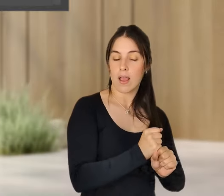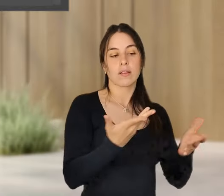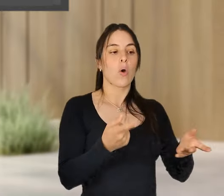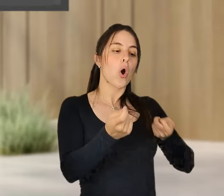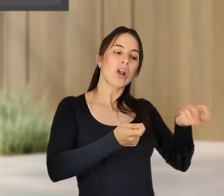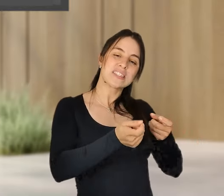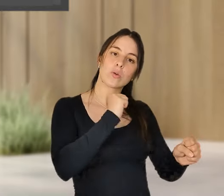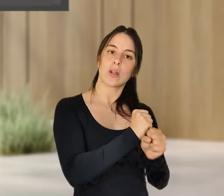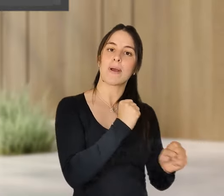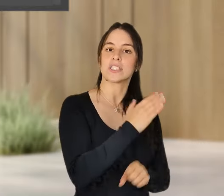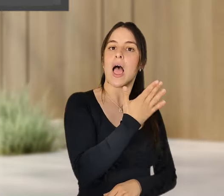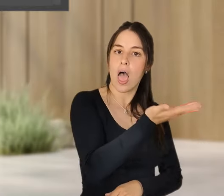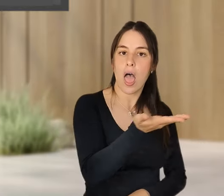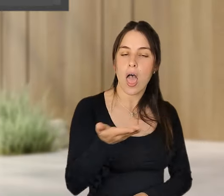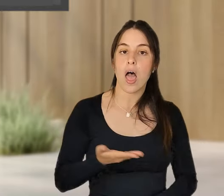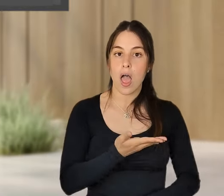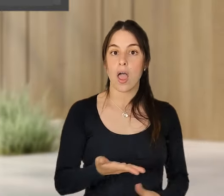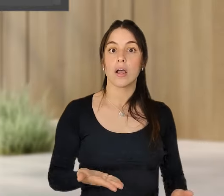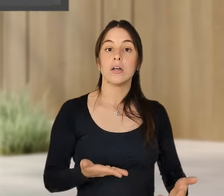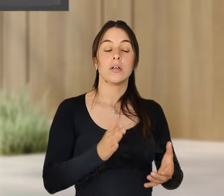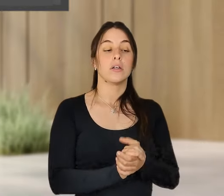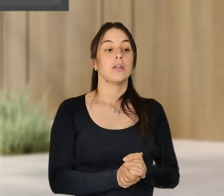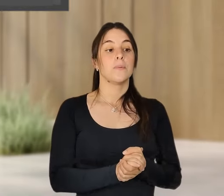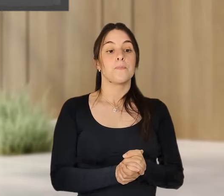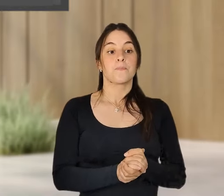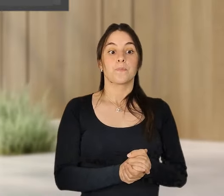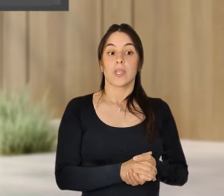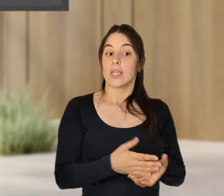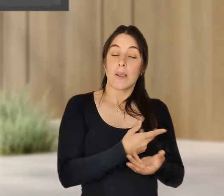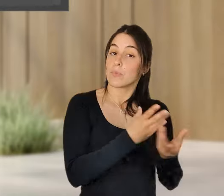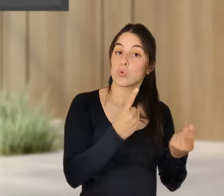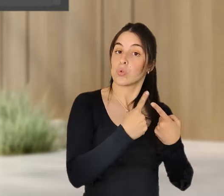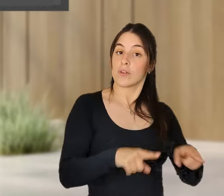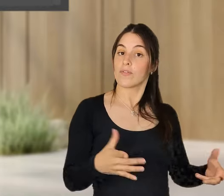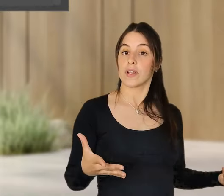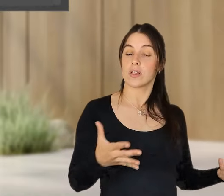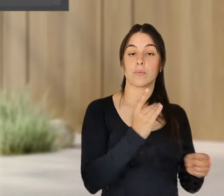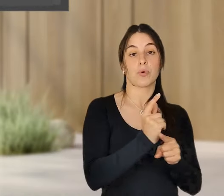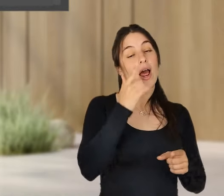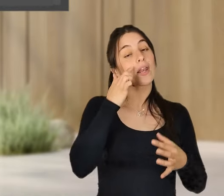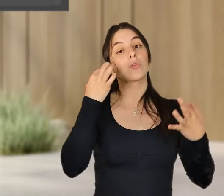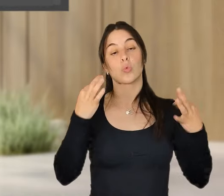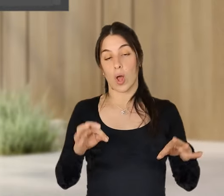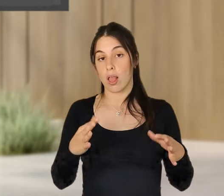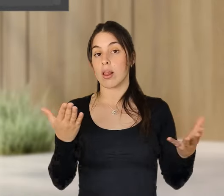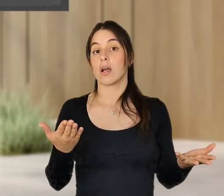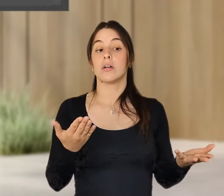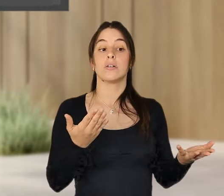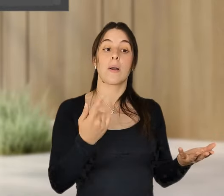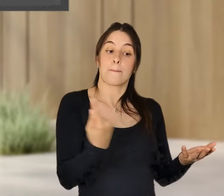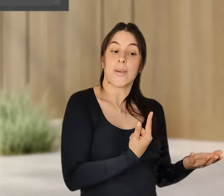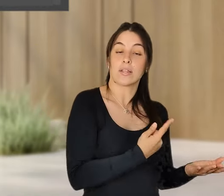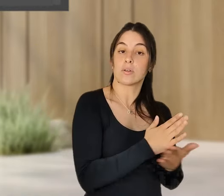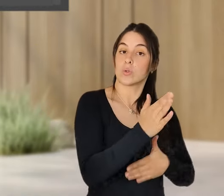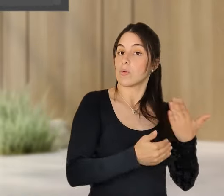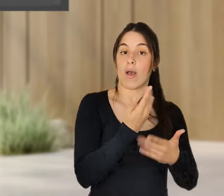trabalho e o funcionamento, a organização de cada ocupação, é muito diferente. Claro. E, portanto, é natural que tenha de continuar